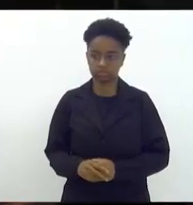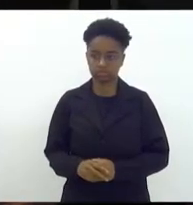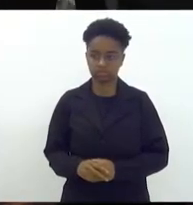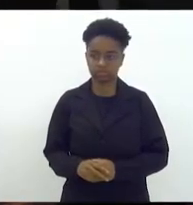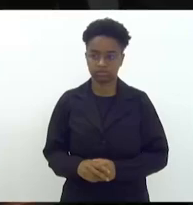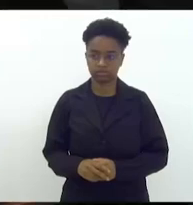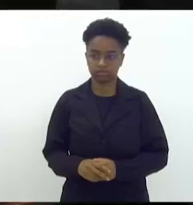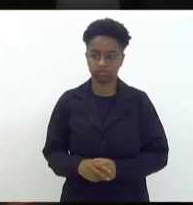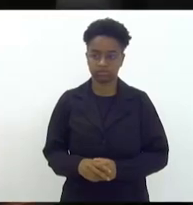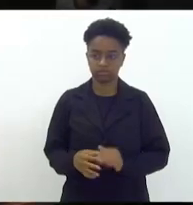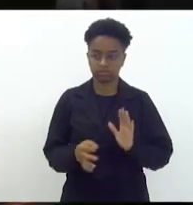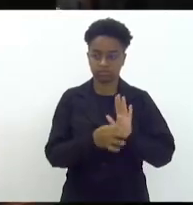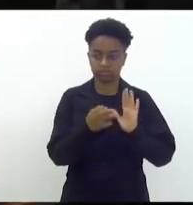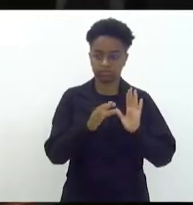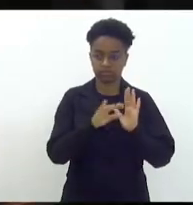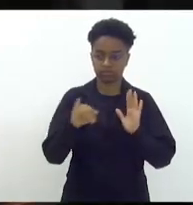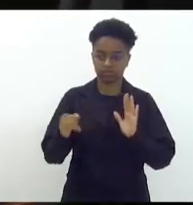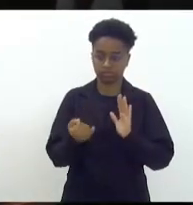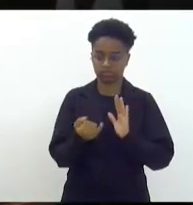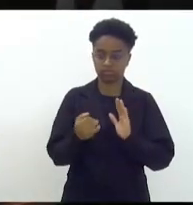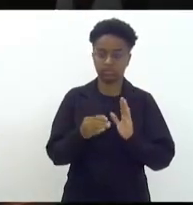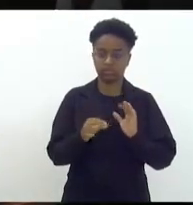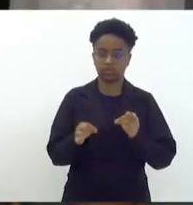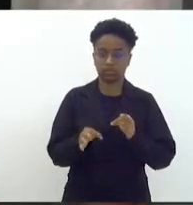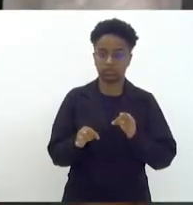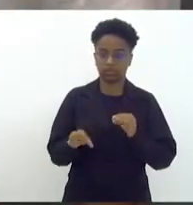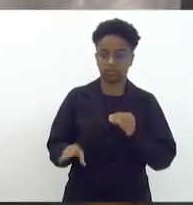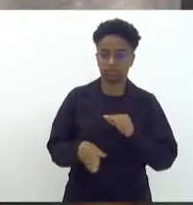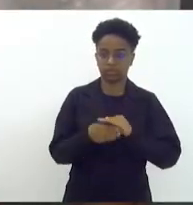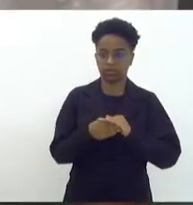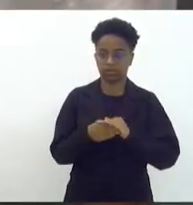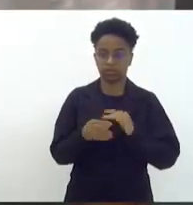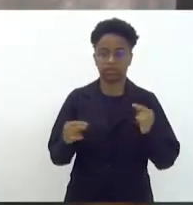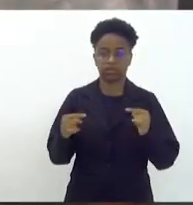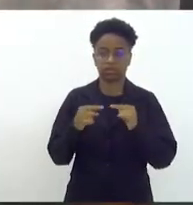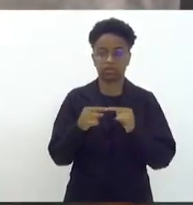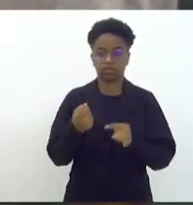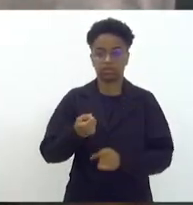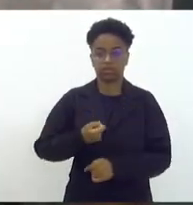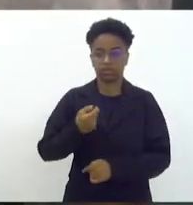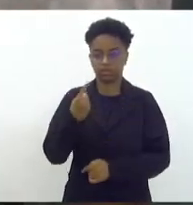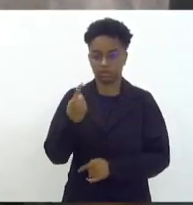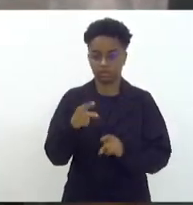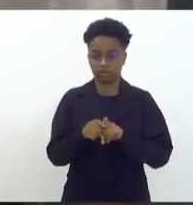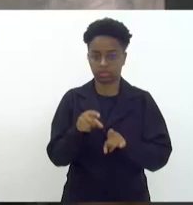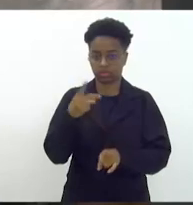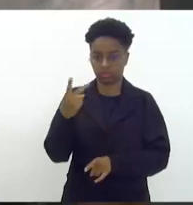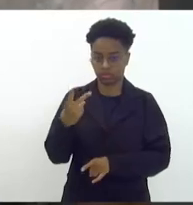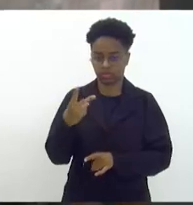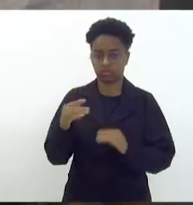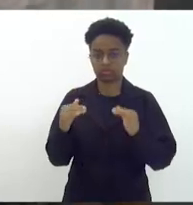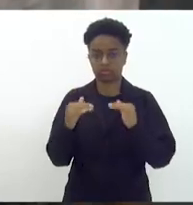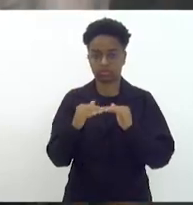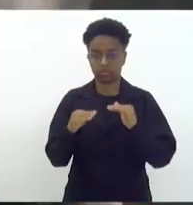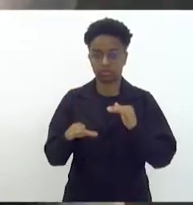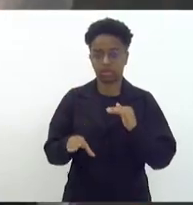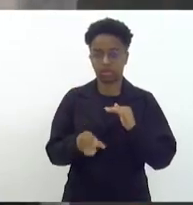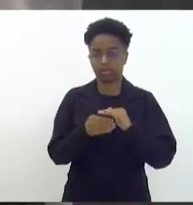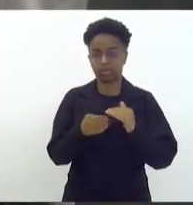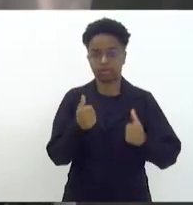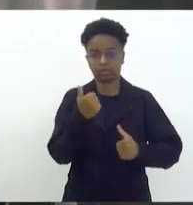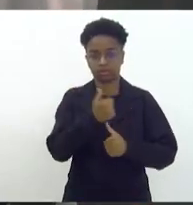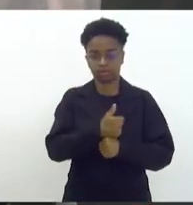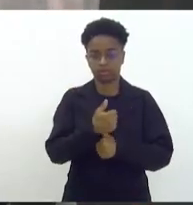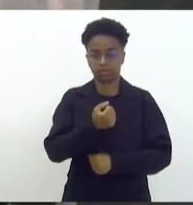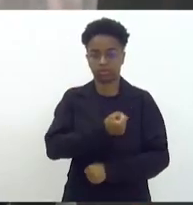Parecer da CCJ, as emendas de plenário, presidente, favorável às emendas números 1 e 2, favorável com subemenda à emenda número